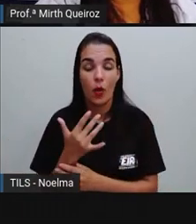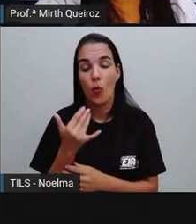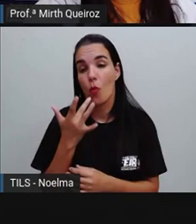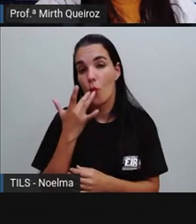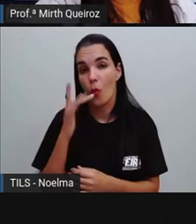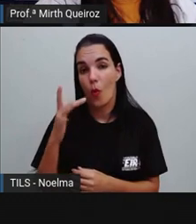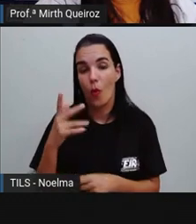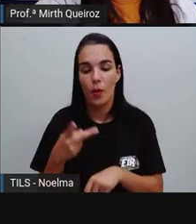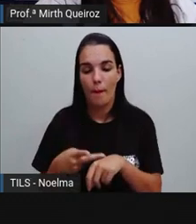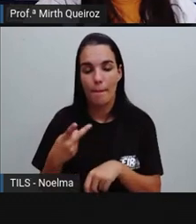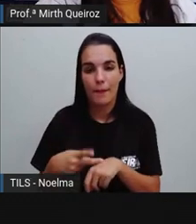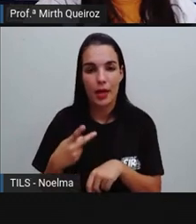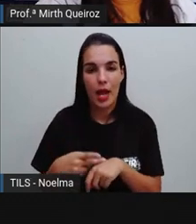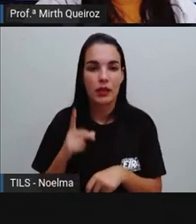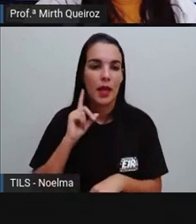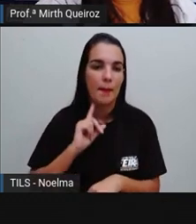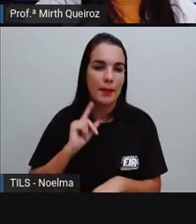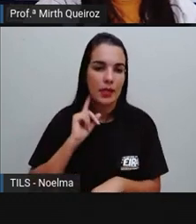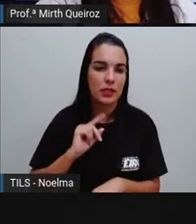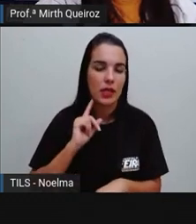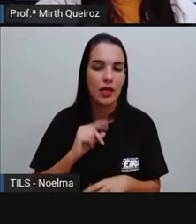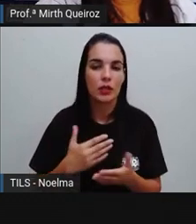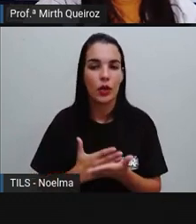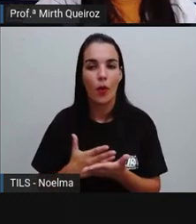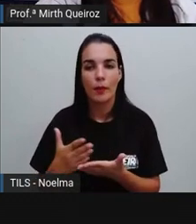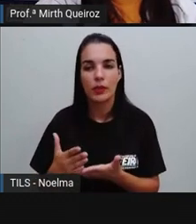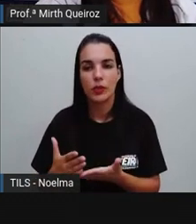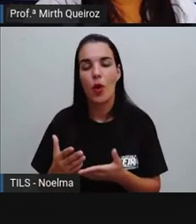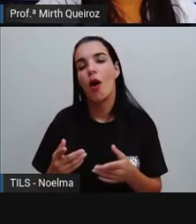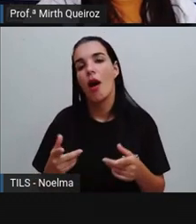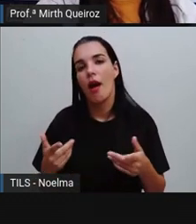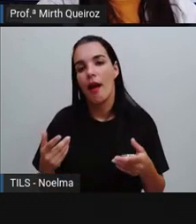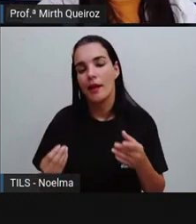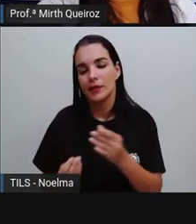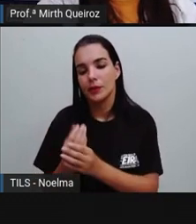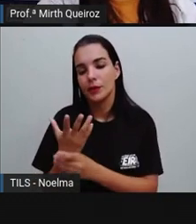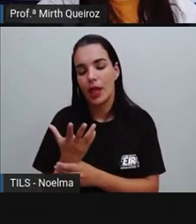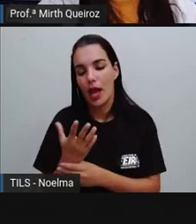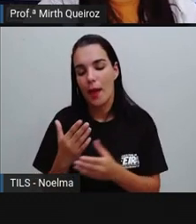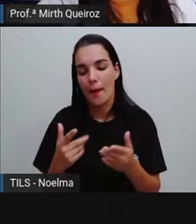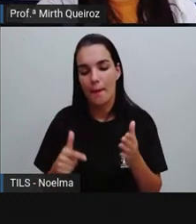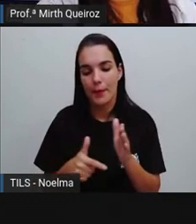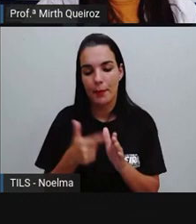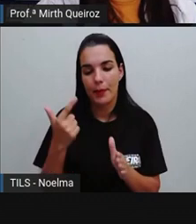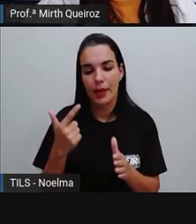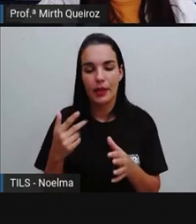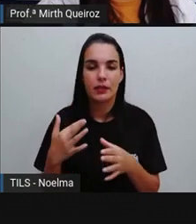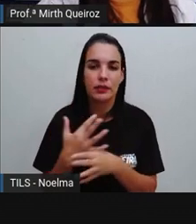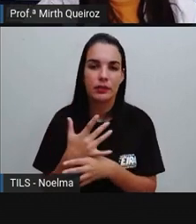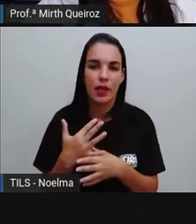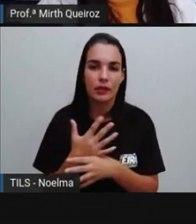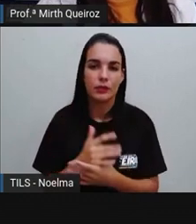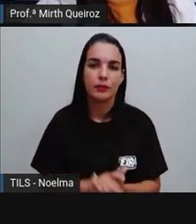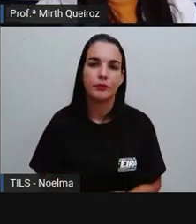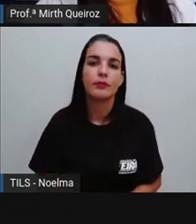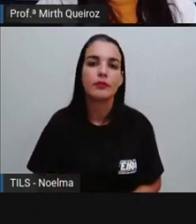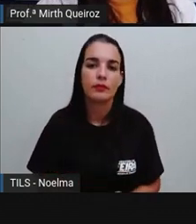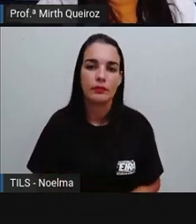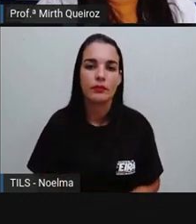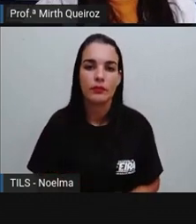em Minas Gerais, no estado de Minas Gerais, que começaram a surgir as primeiras vilas até surgir essas cidades, certo?